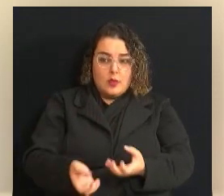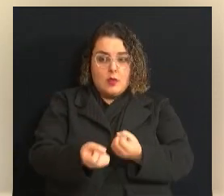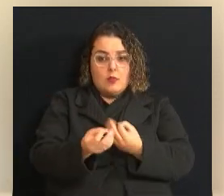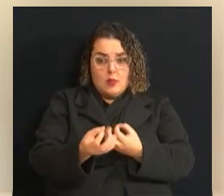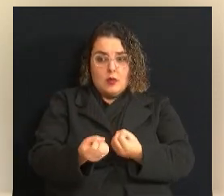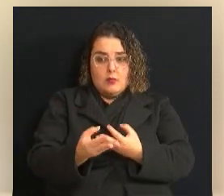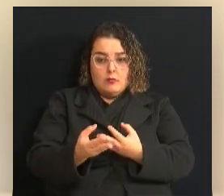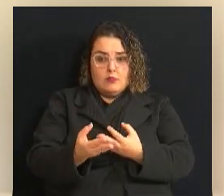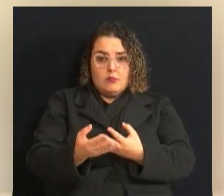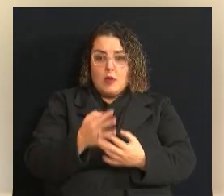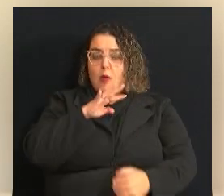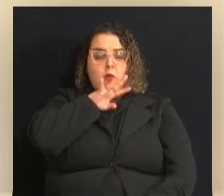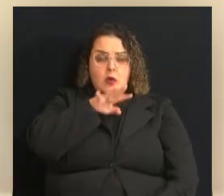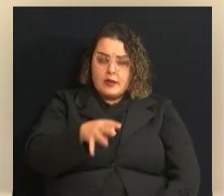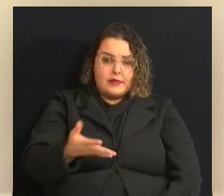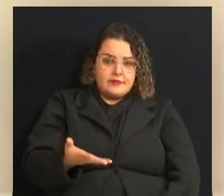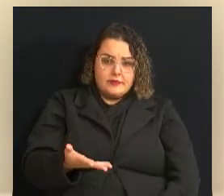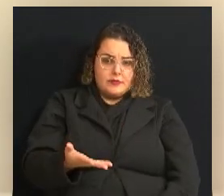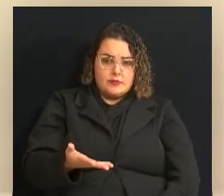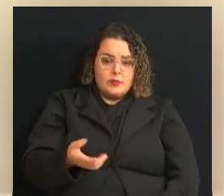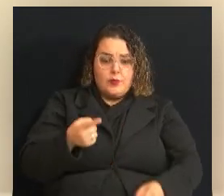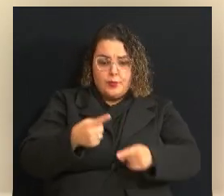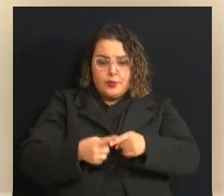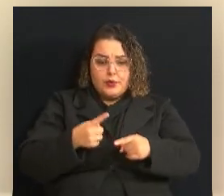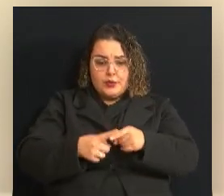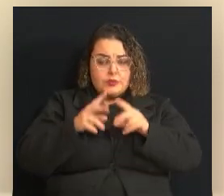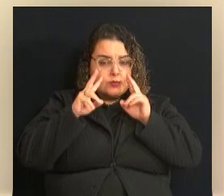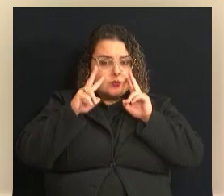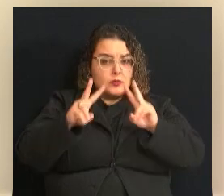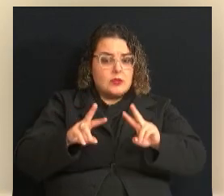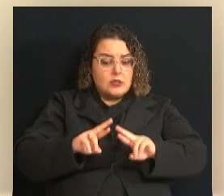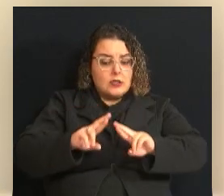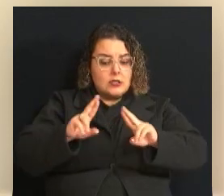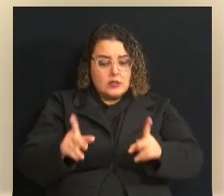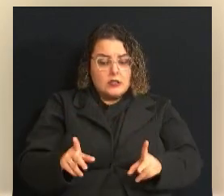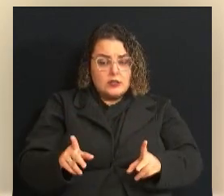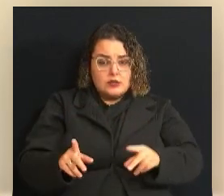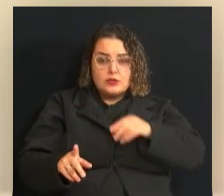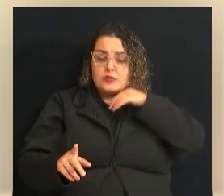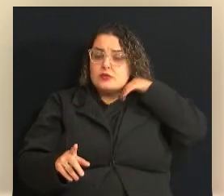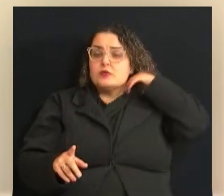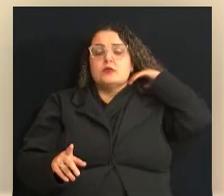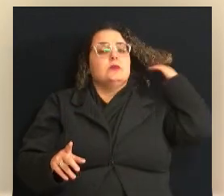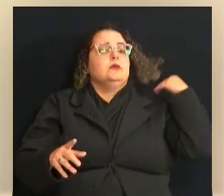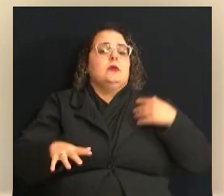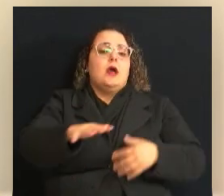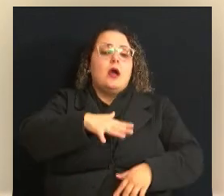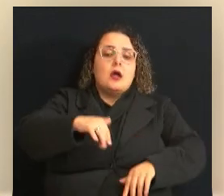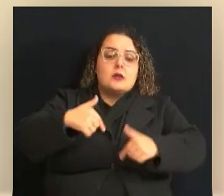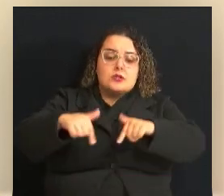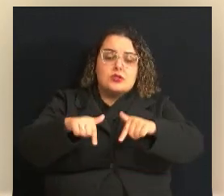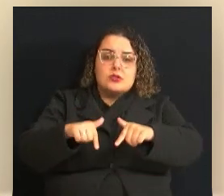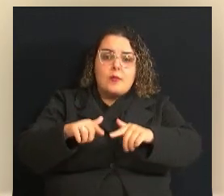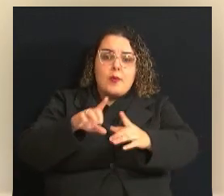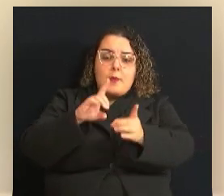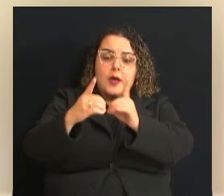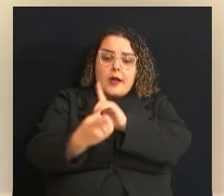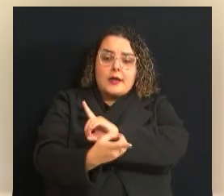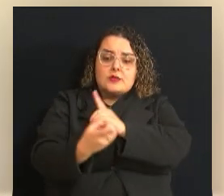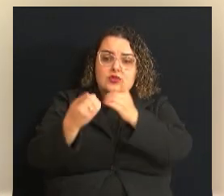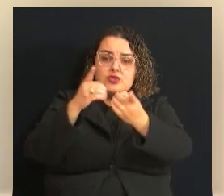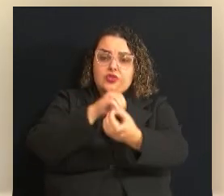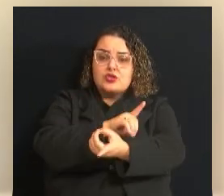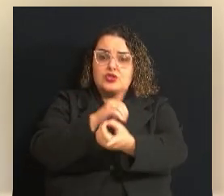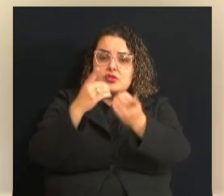porque a gente está vendo que existe uma dinâmica do mercado de trabalho que é uma dinâmica que